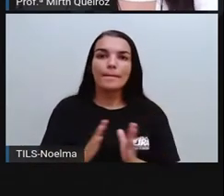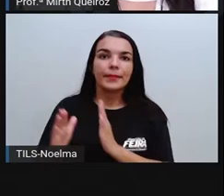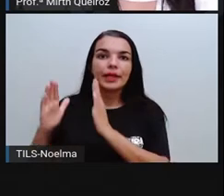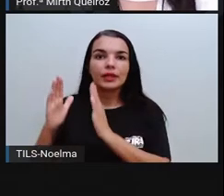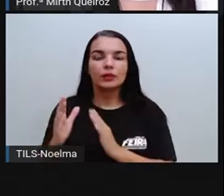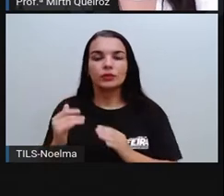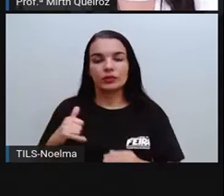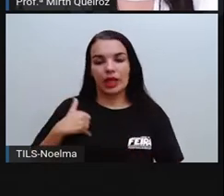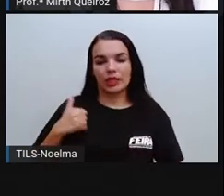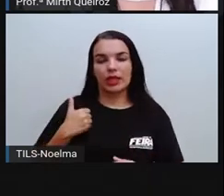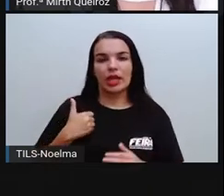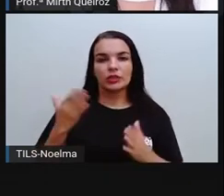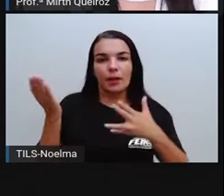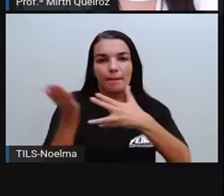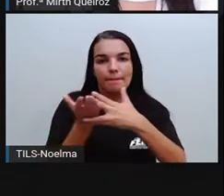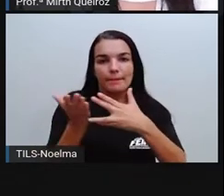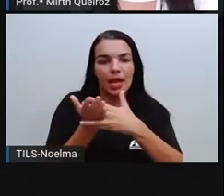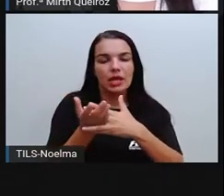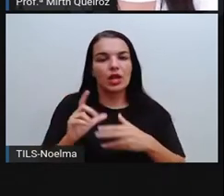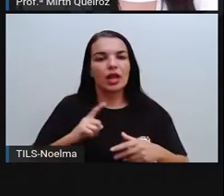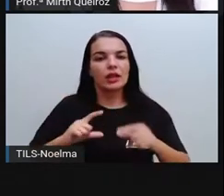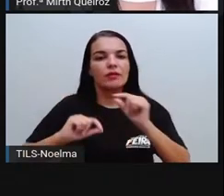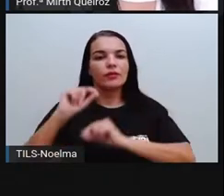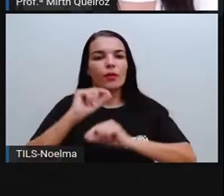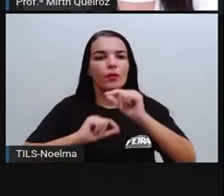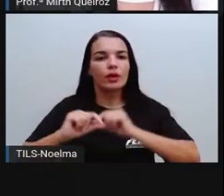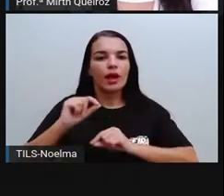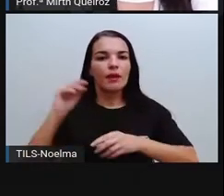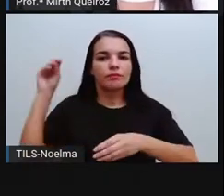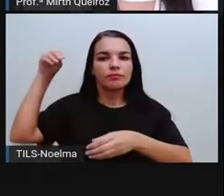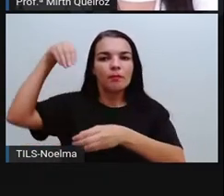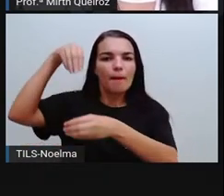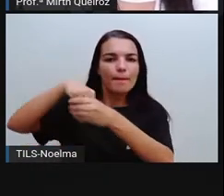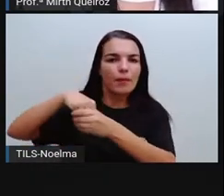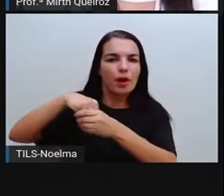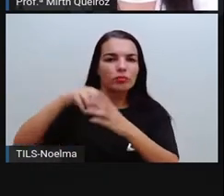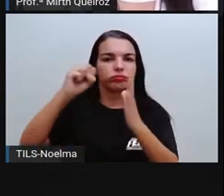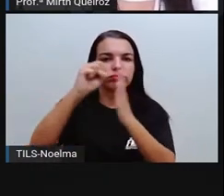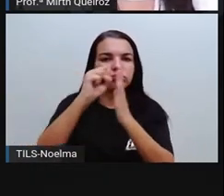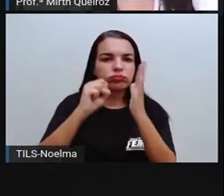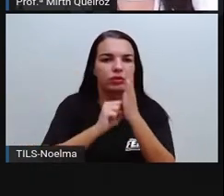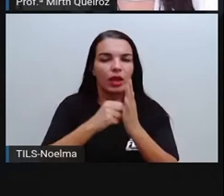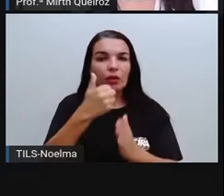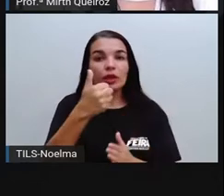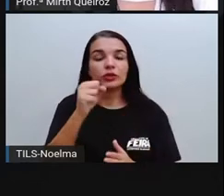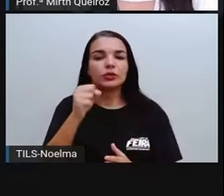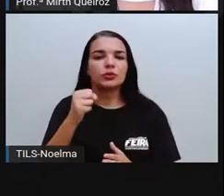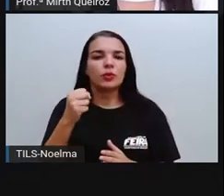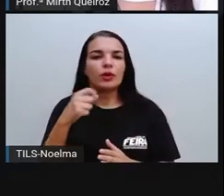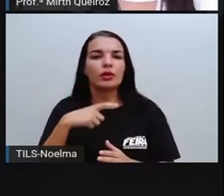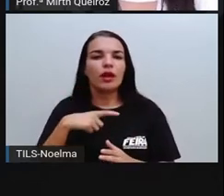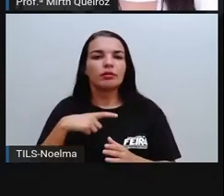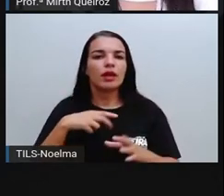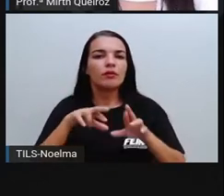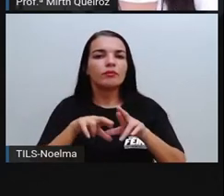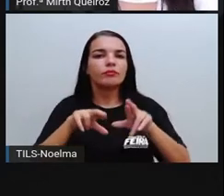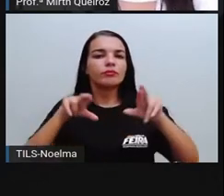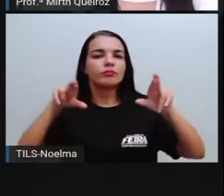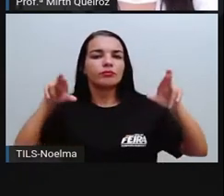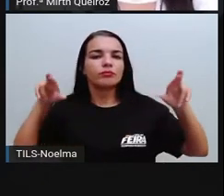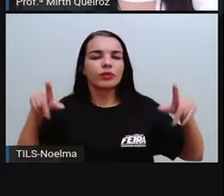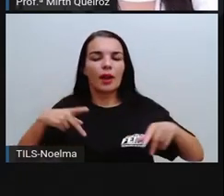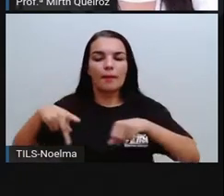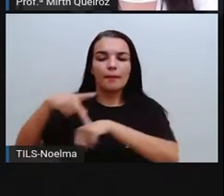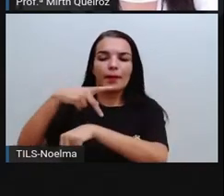xilografura firma-se no Ocidente, ganhando inovações lá no século XVIII. Com a difusão dos diversos países,